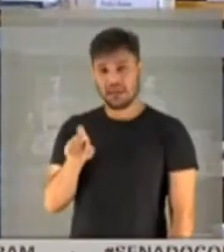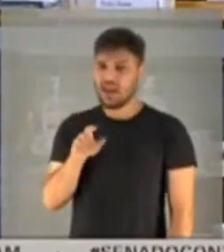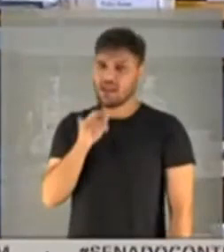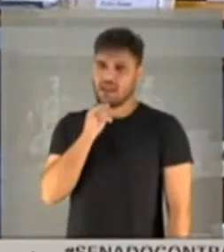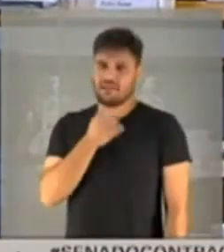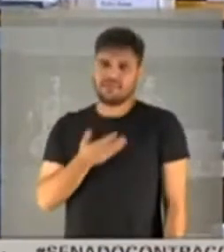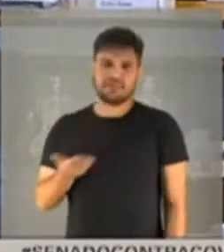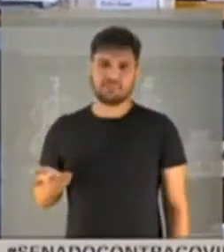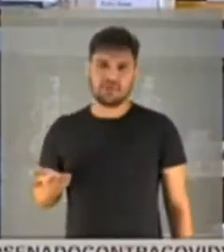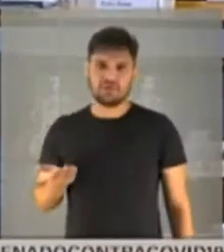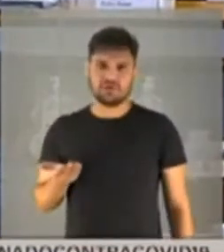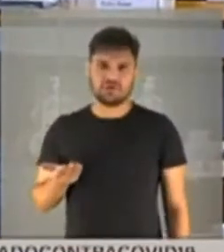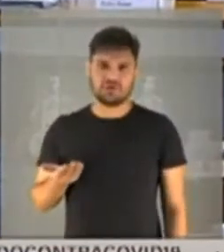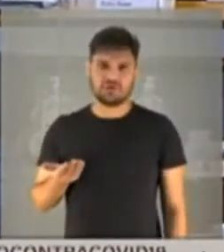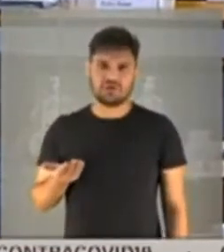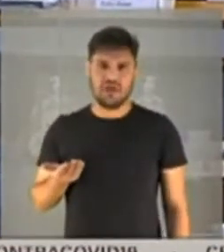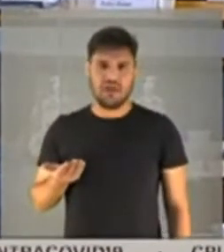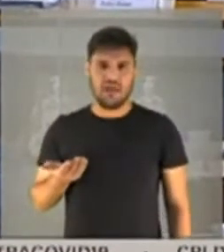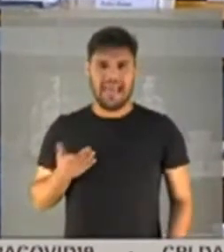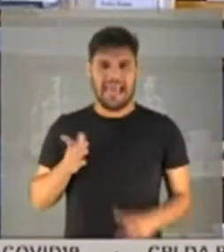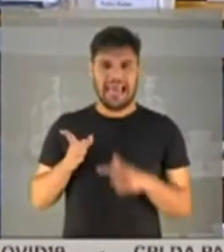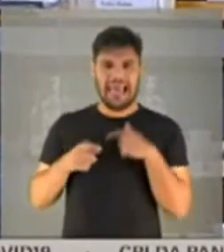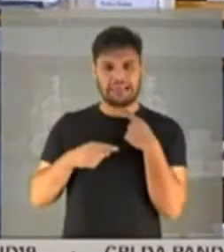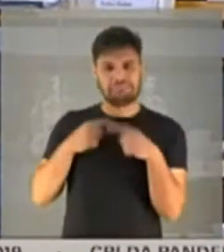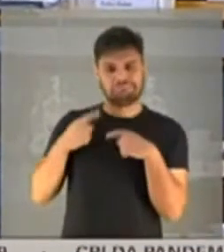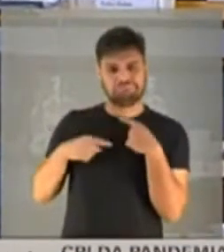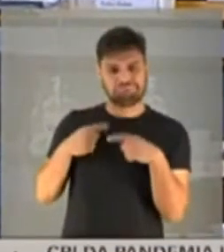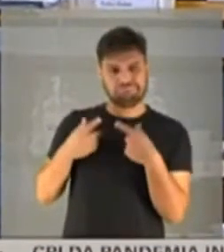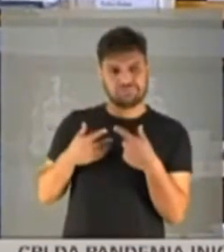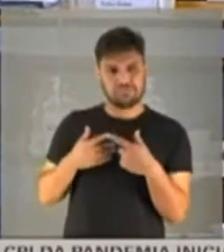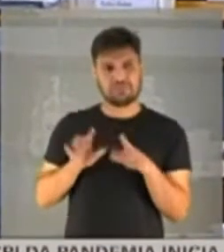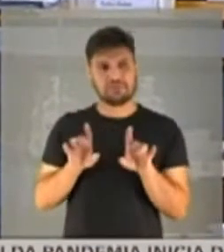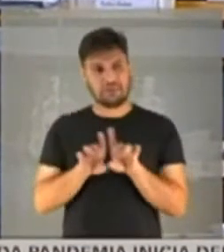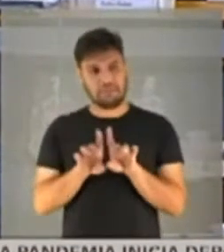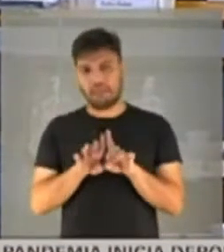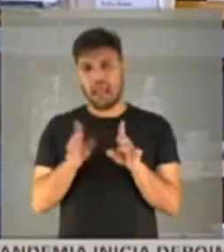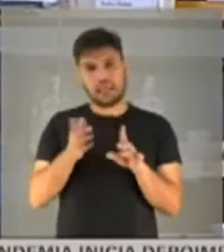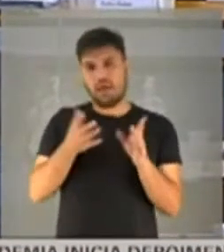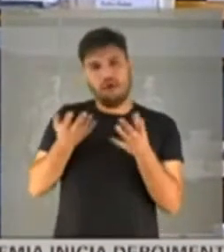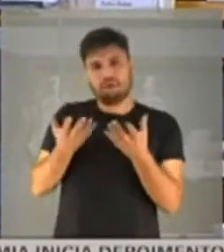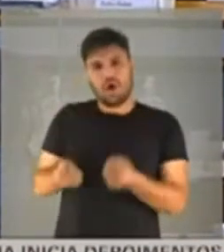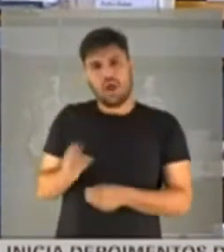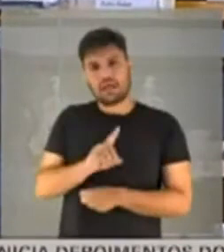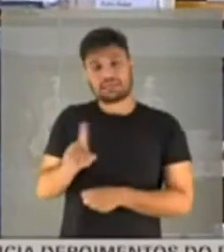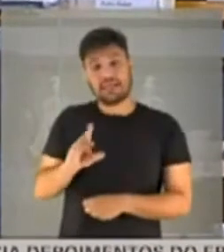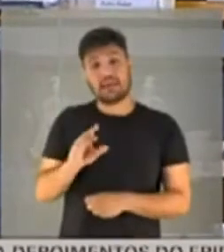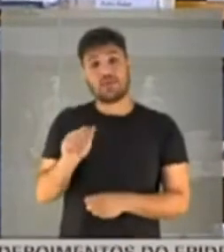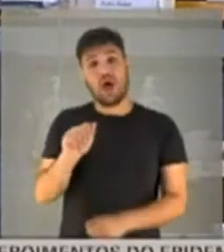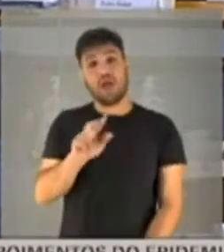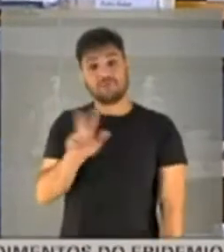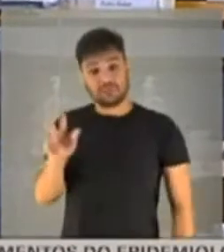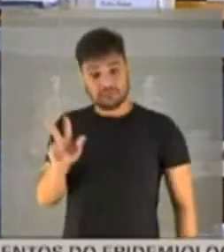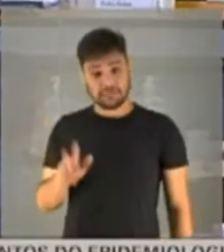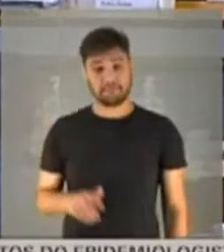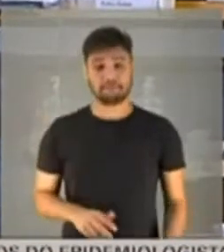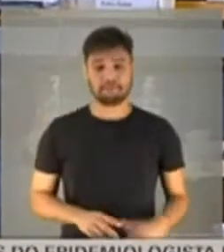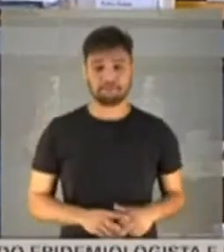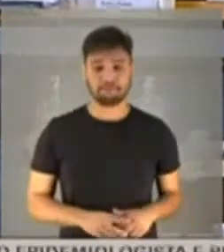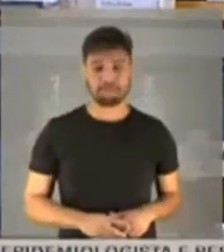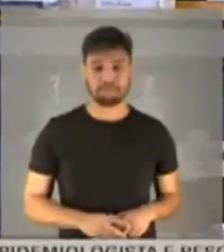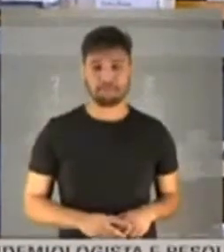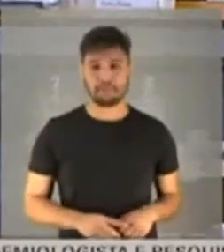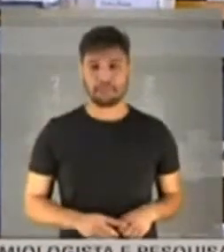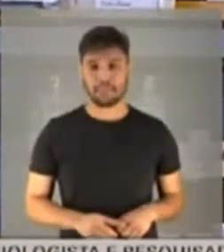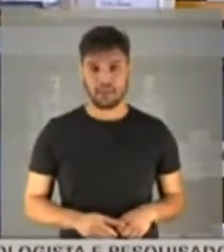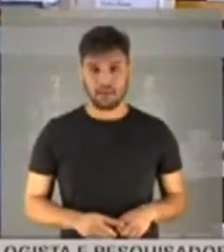infelizmente, é a mais contestada das vacinas, inclusive rejeitada pela própria Anvisa. Então, para